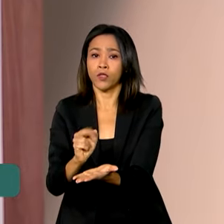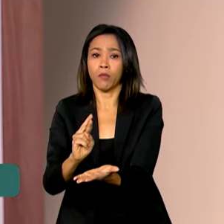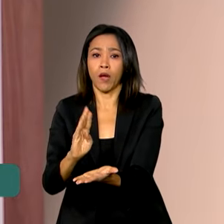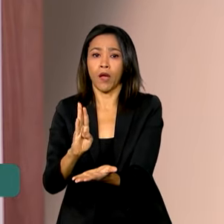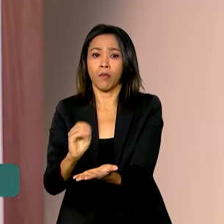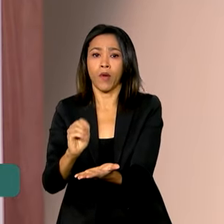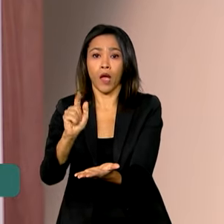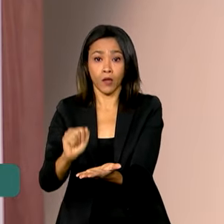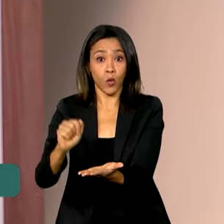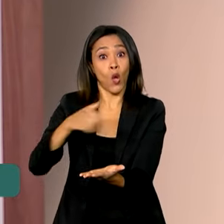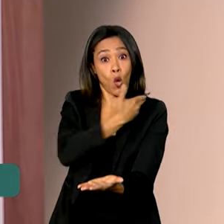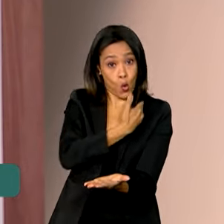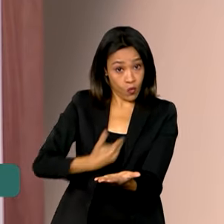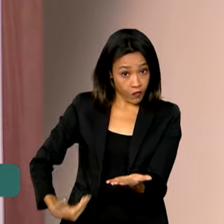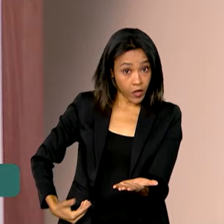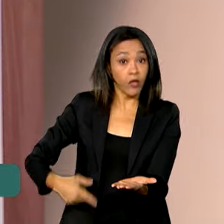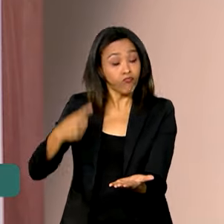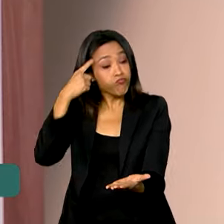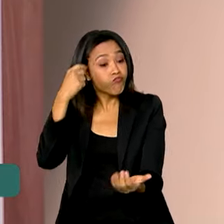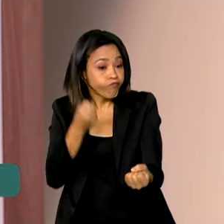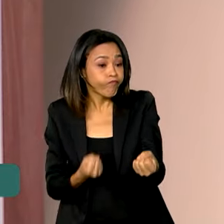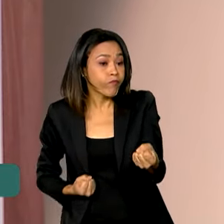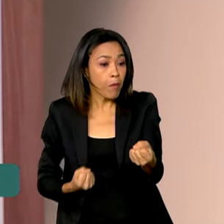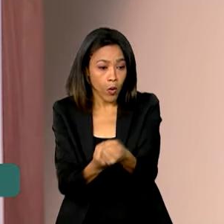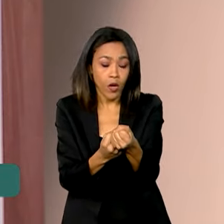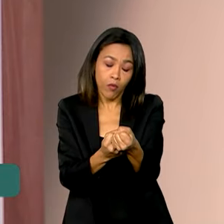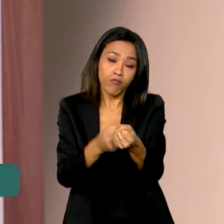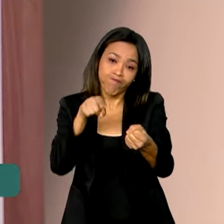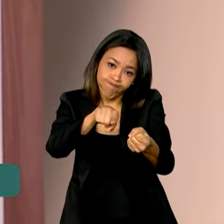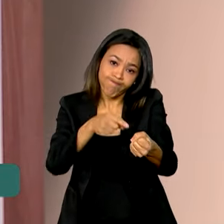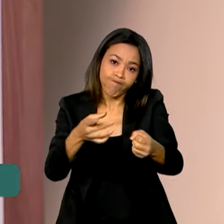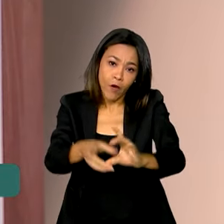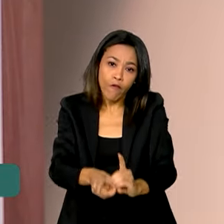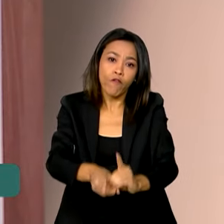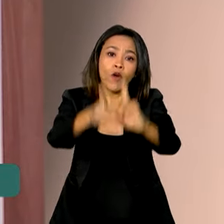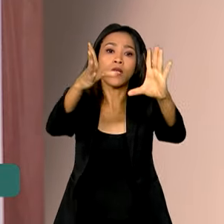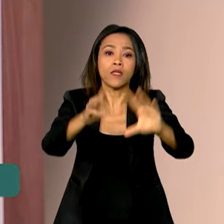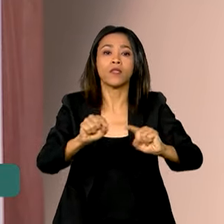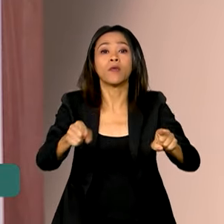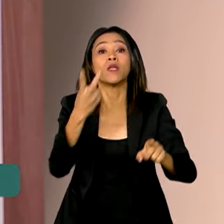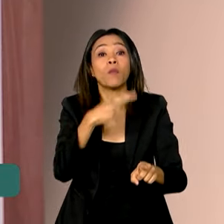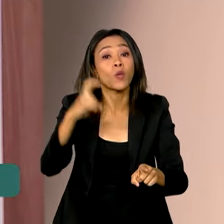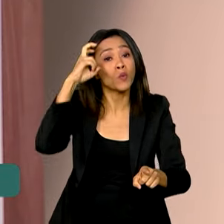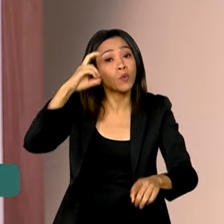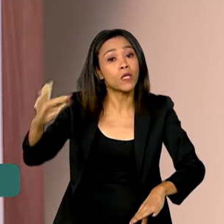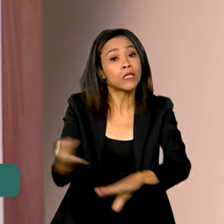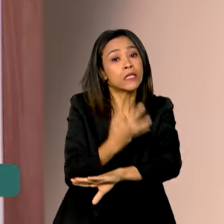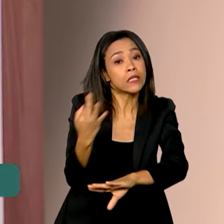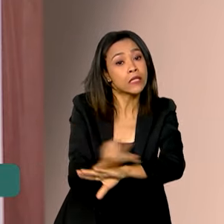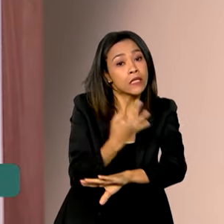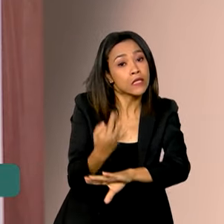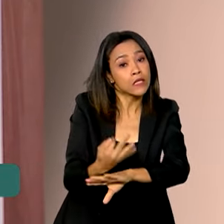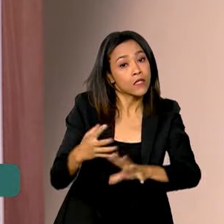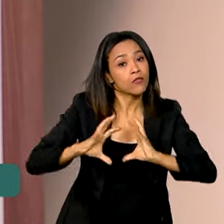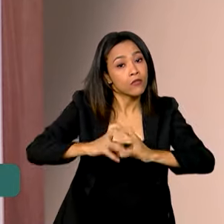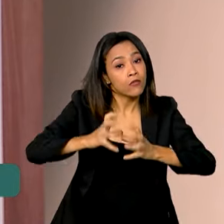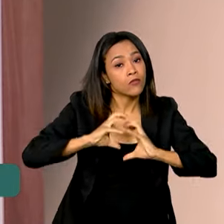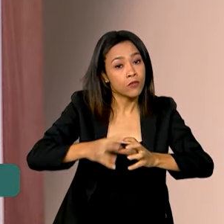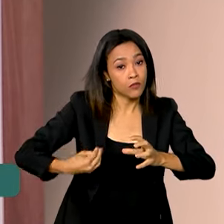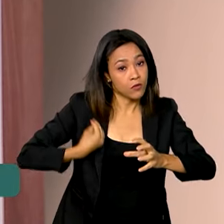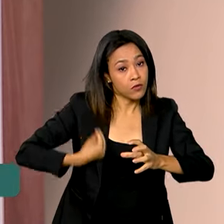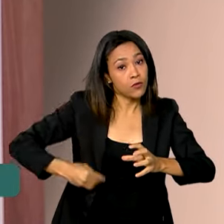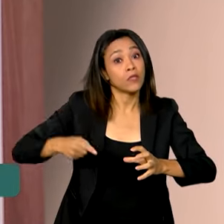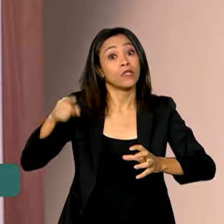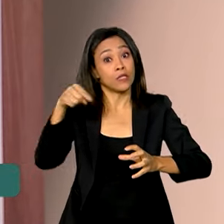reafirmaram compromisso com o fortalecimento da democracia e a promoção de uma cultura de tolerância de convivência, dificultando,